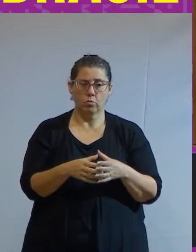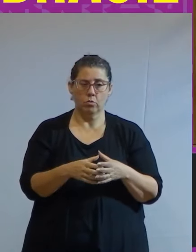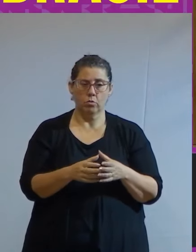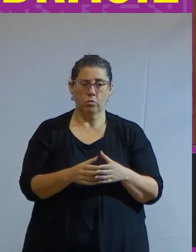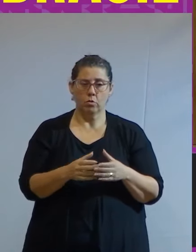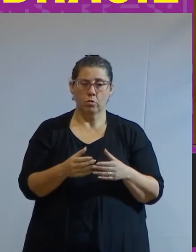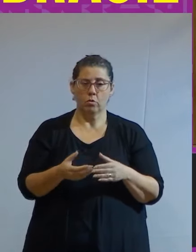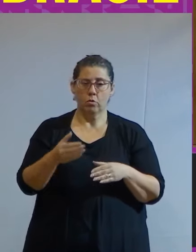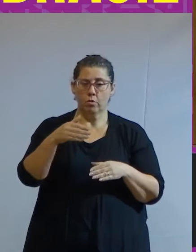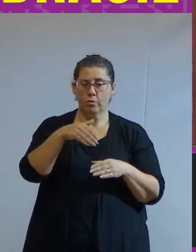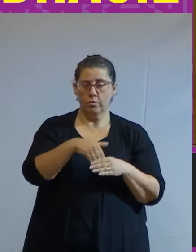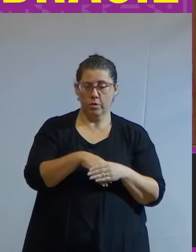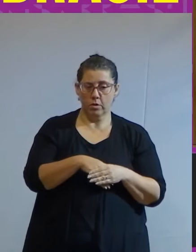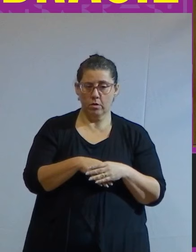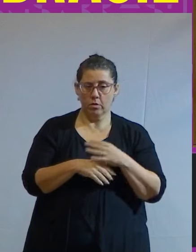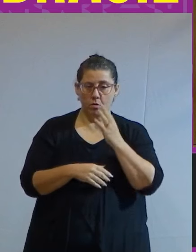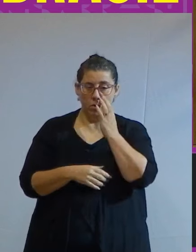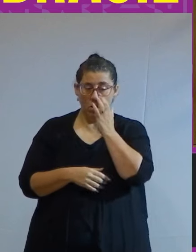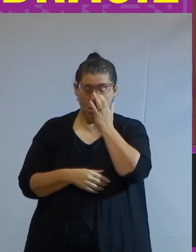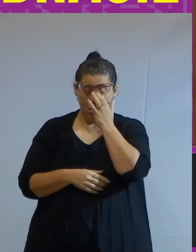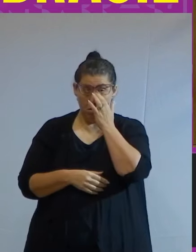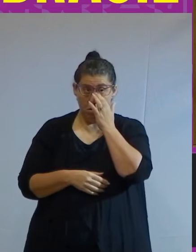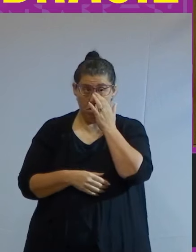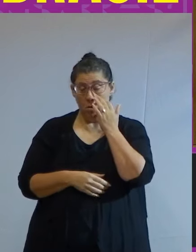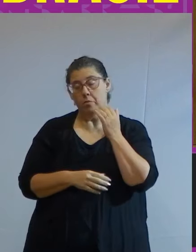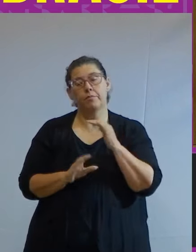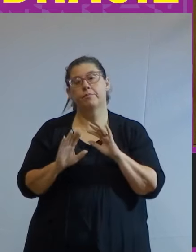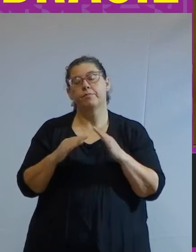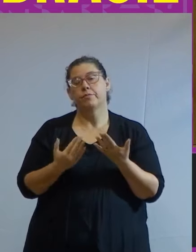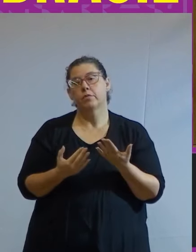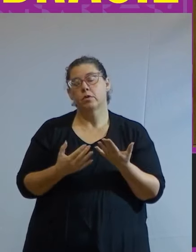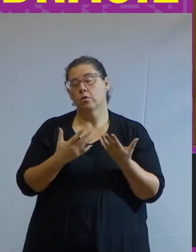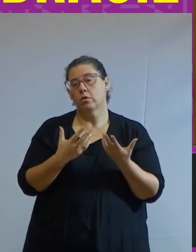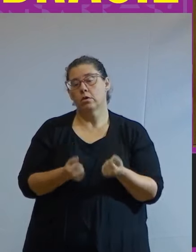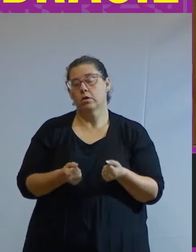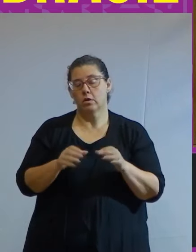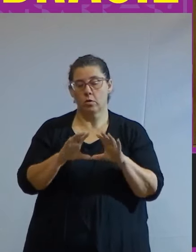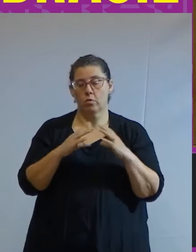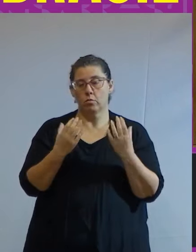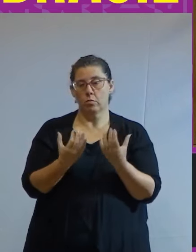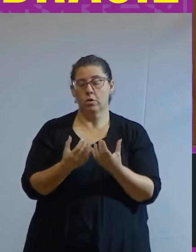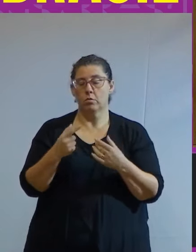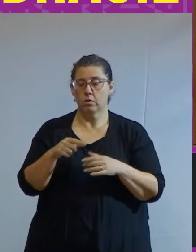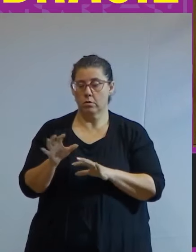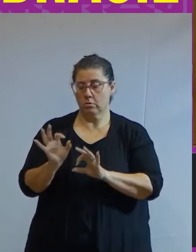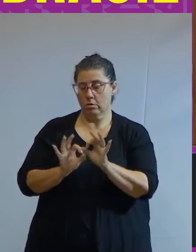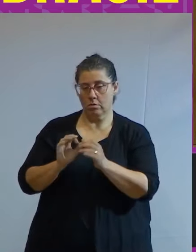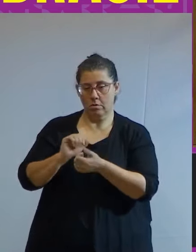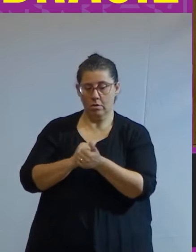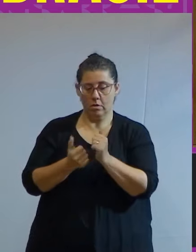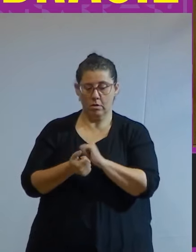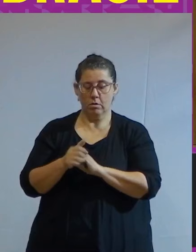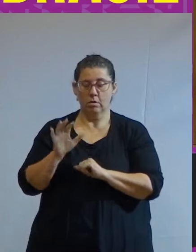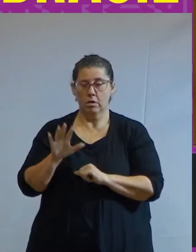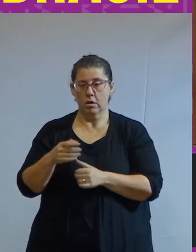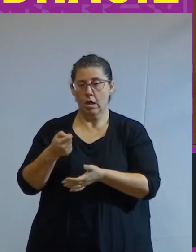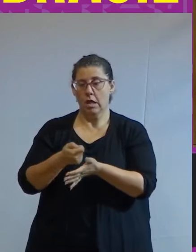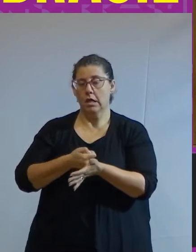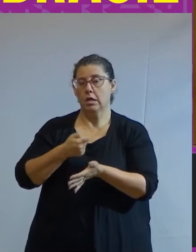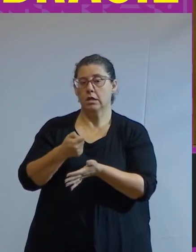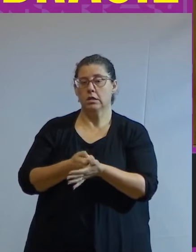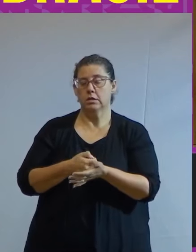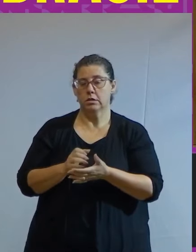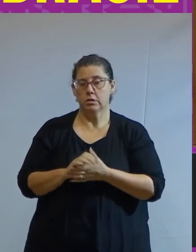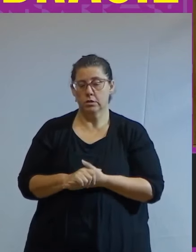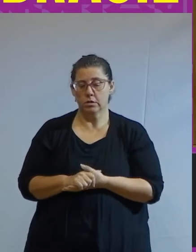do modo de produção capitalista o que nega sua função comunitária pois ele se ajusta assim às exigências da